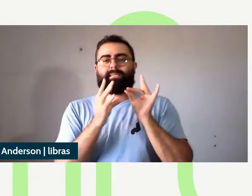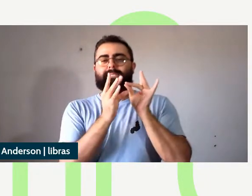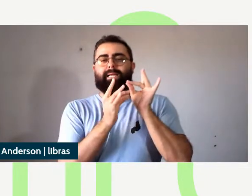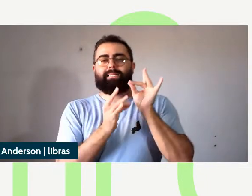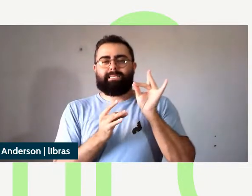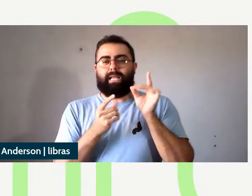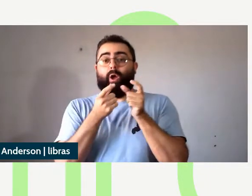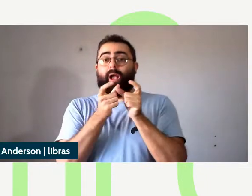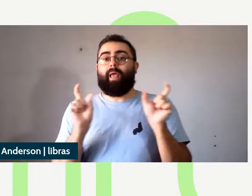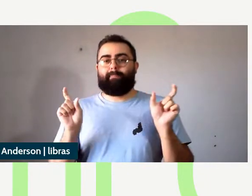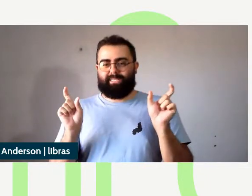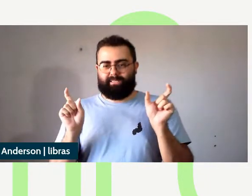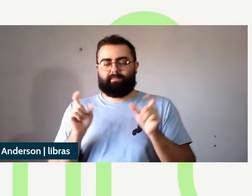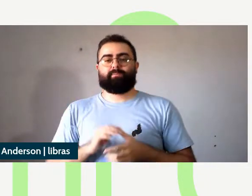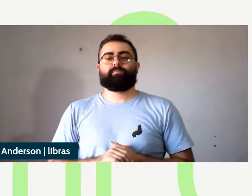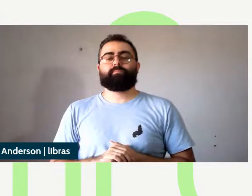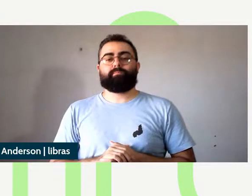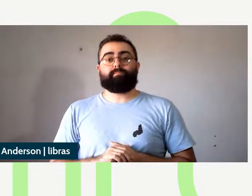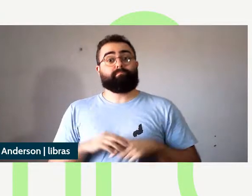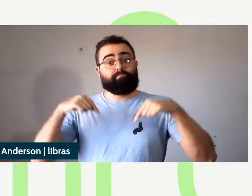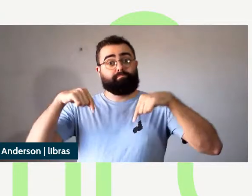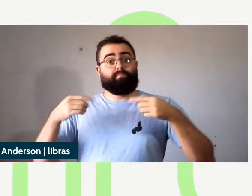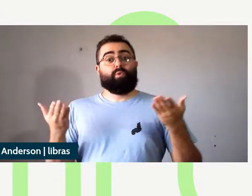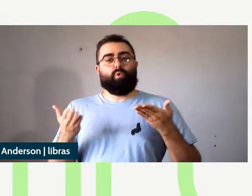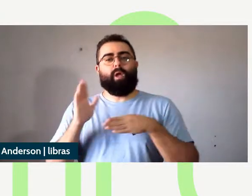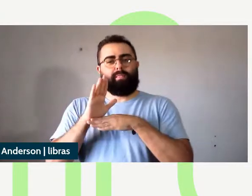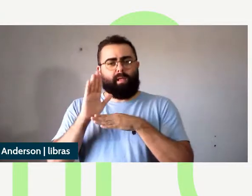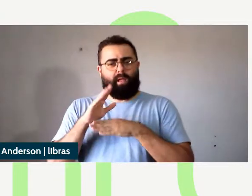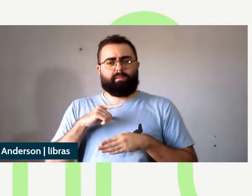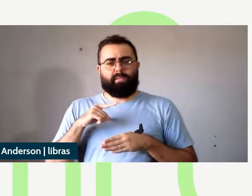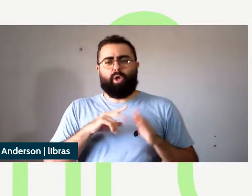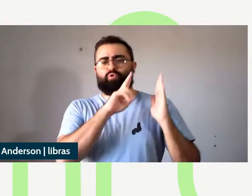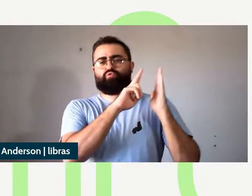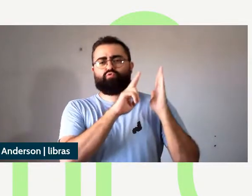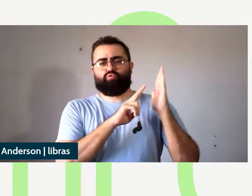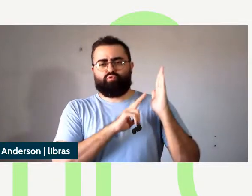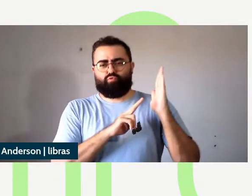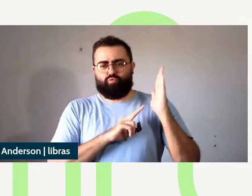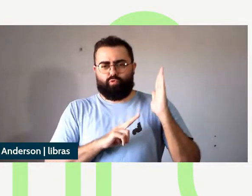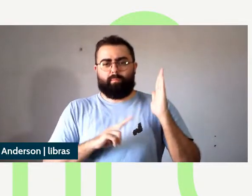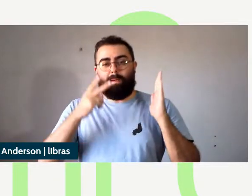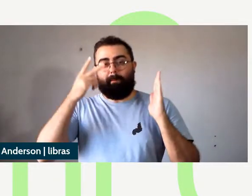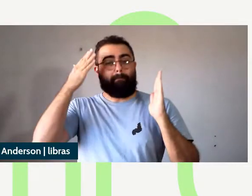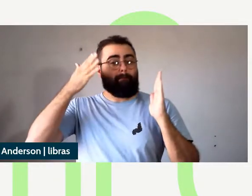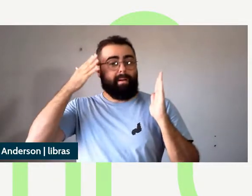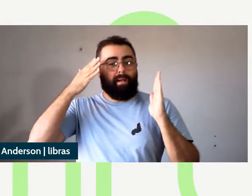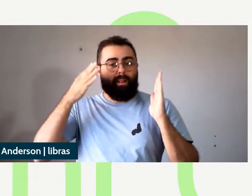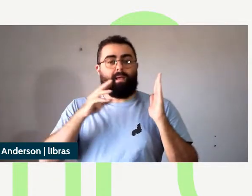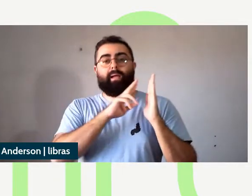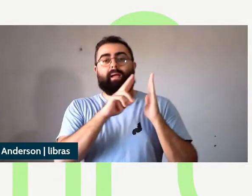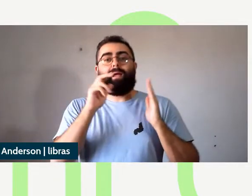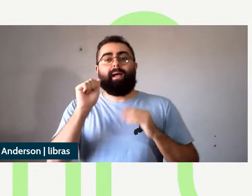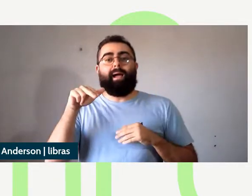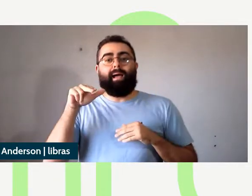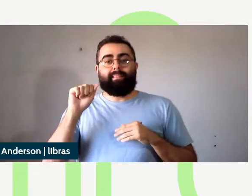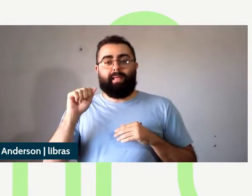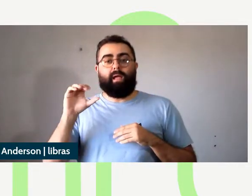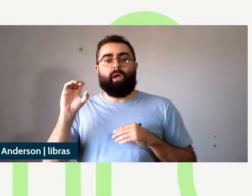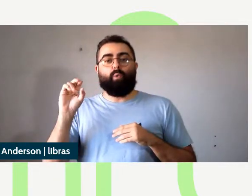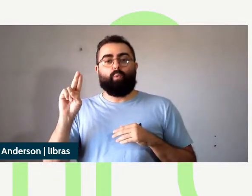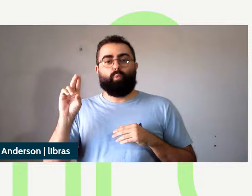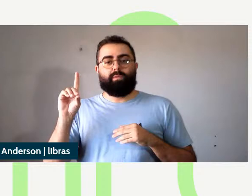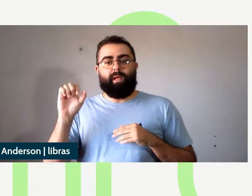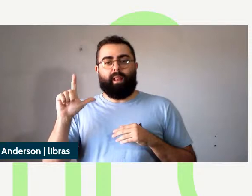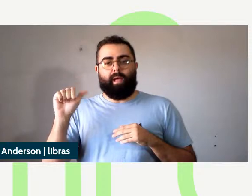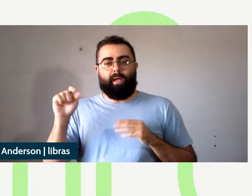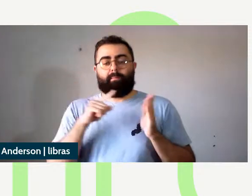Nessa atividade nós teremos a participação das pesquisadoras Ana Clara Polakoff, da UDELAR, Letícia Lucinda